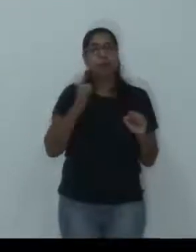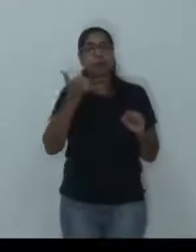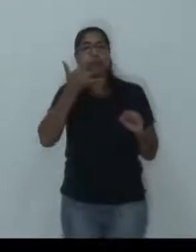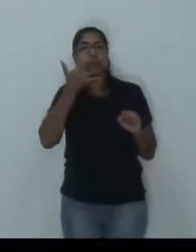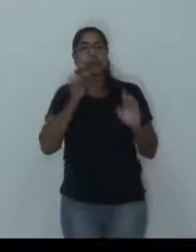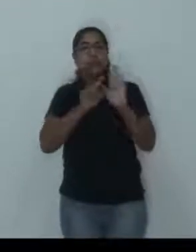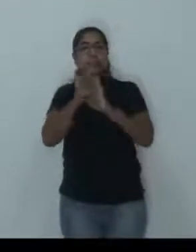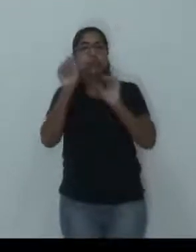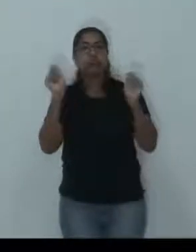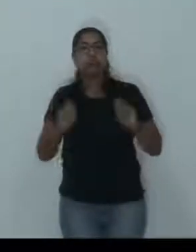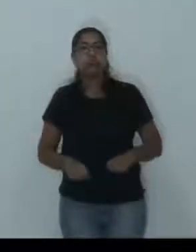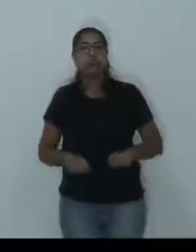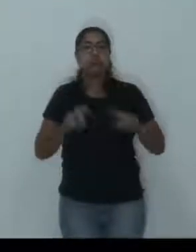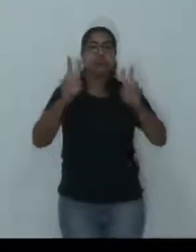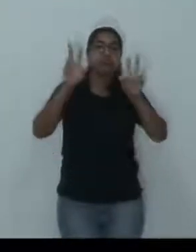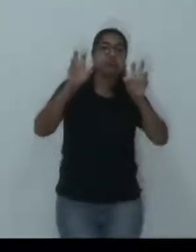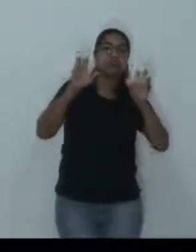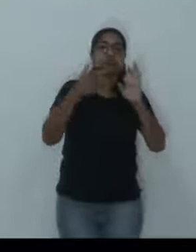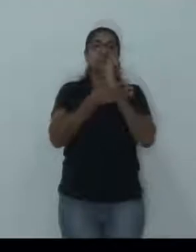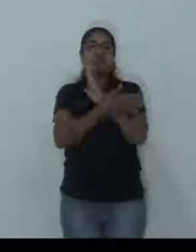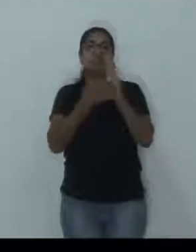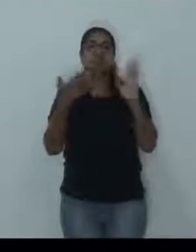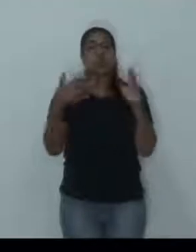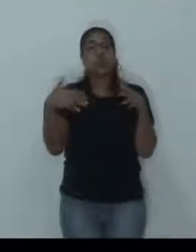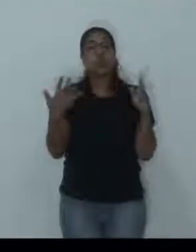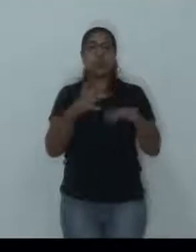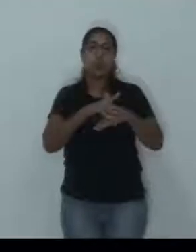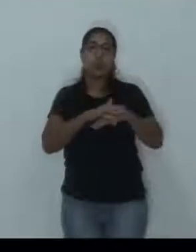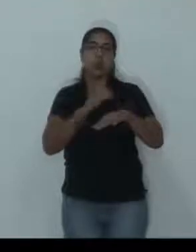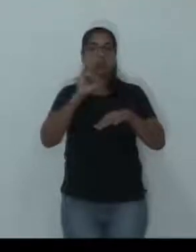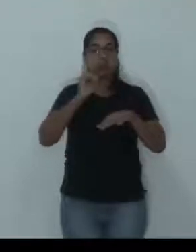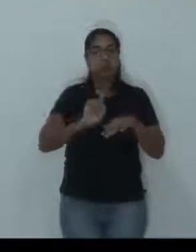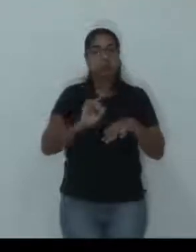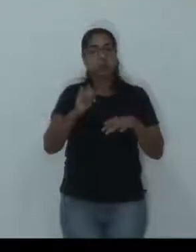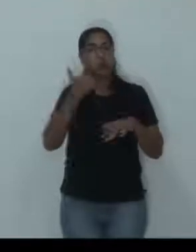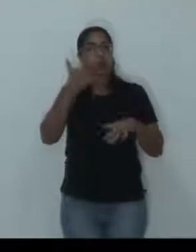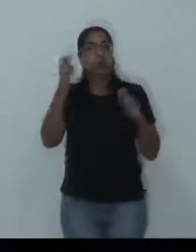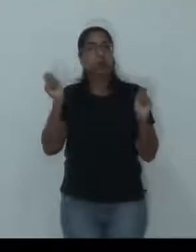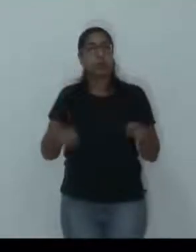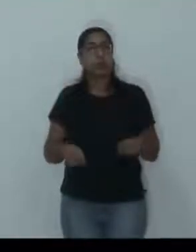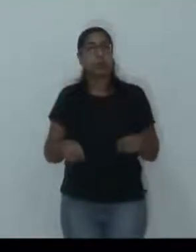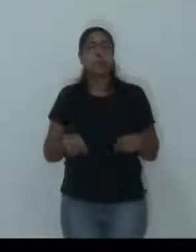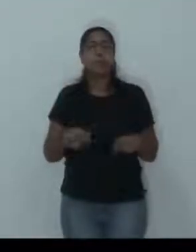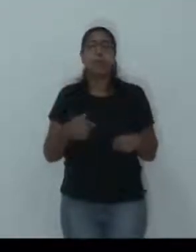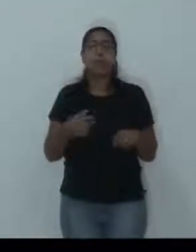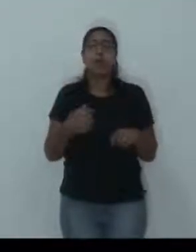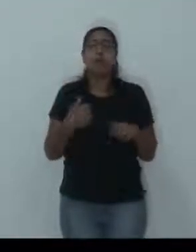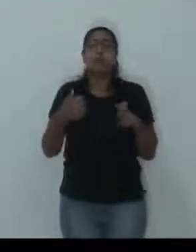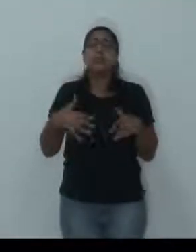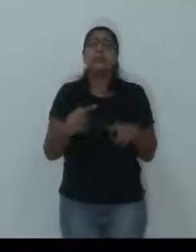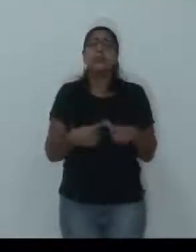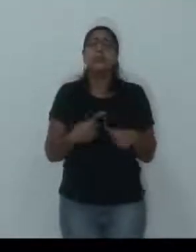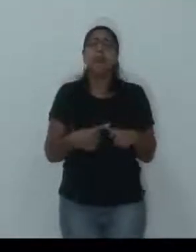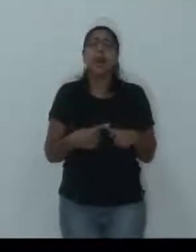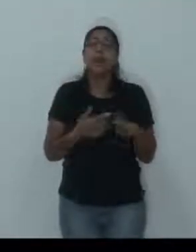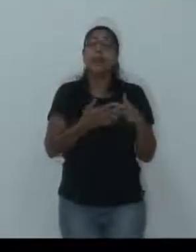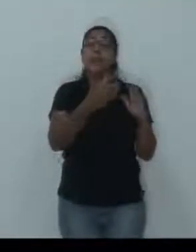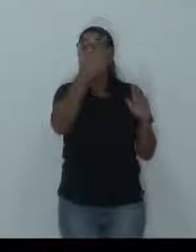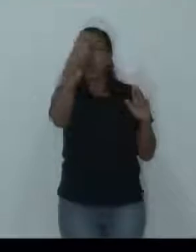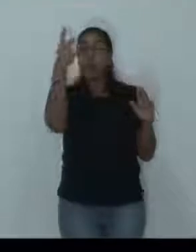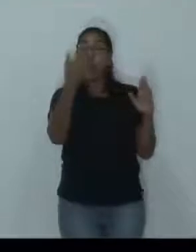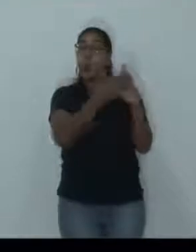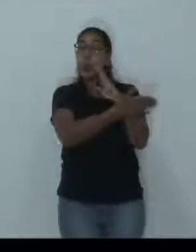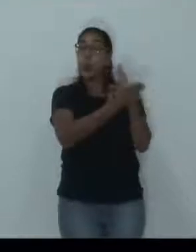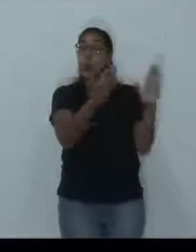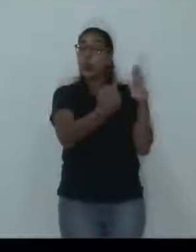determinados temas e algumas determinadas doenças. Então, falamos um pouquinho. Por que eu digo isso? Algumas pessoas me questionaram,